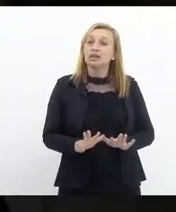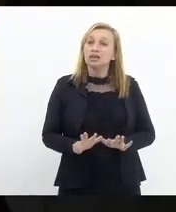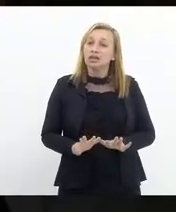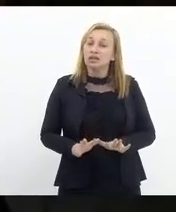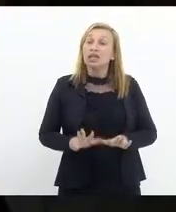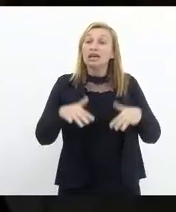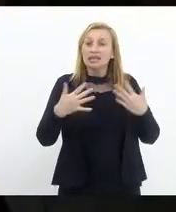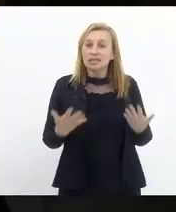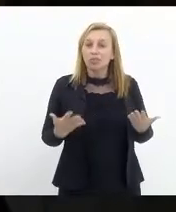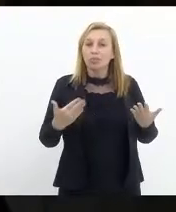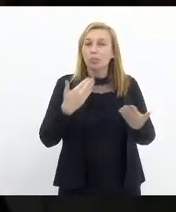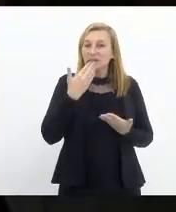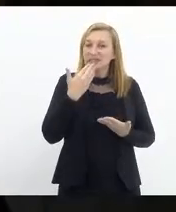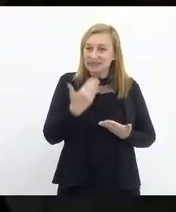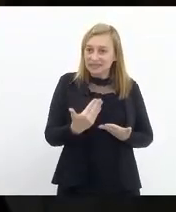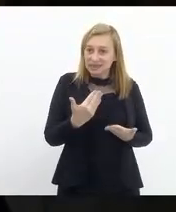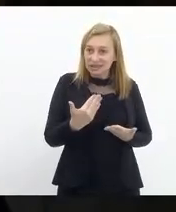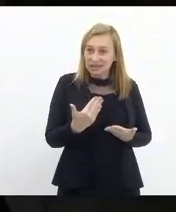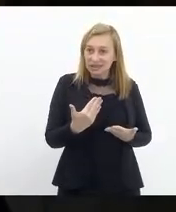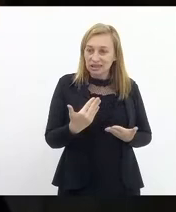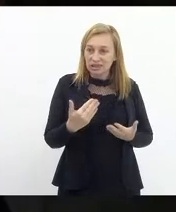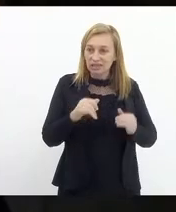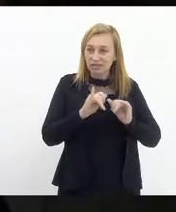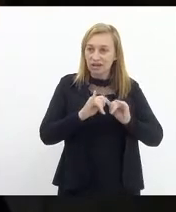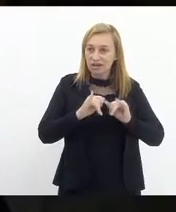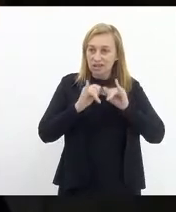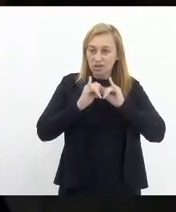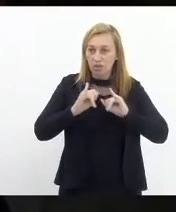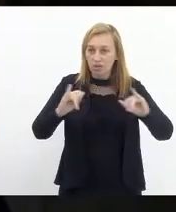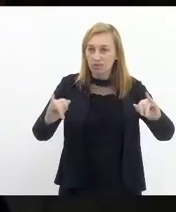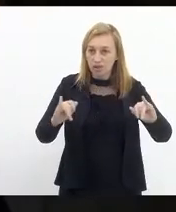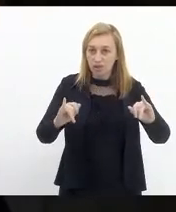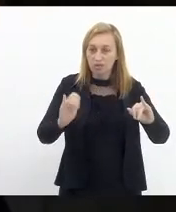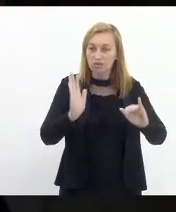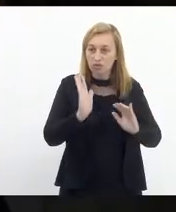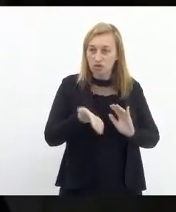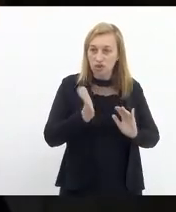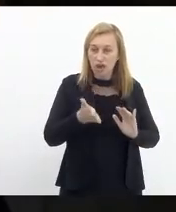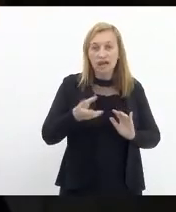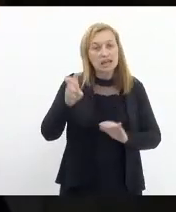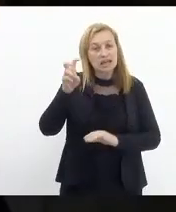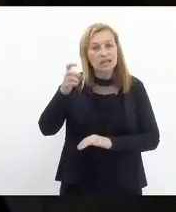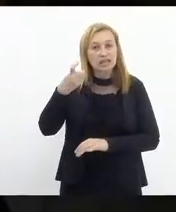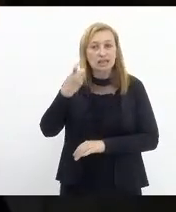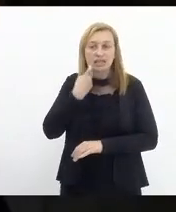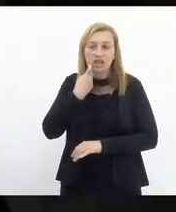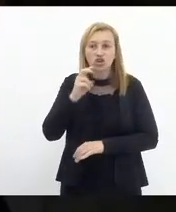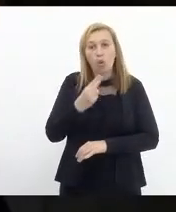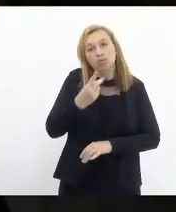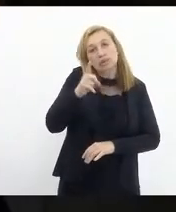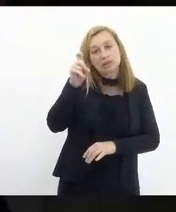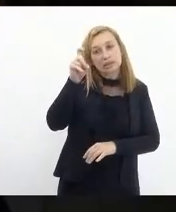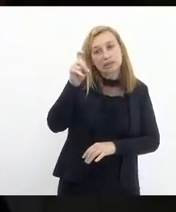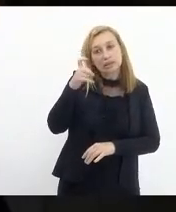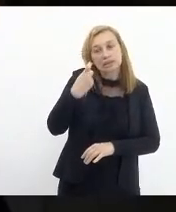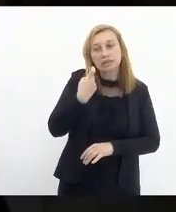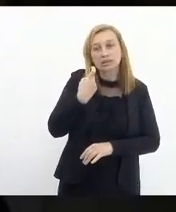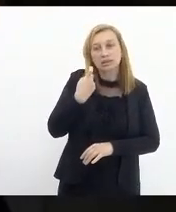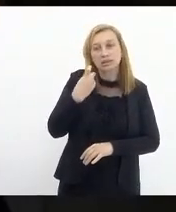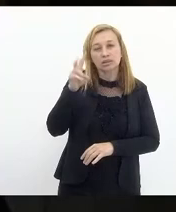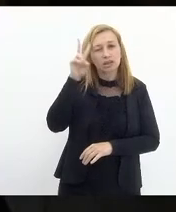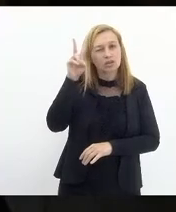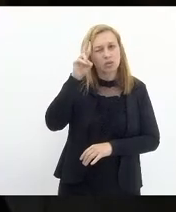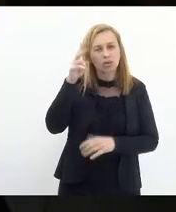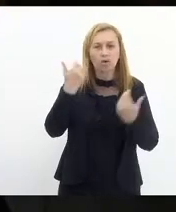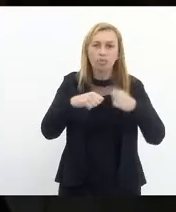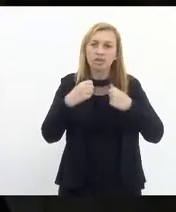Então, vou pedir que faça a publicação ou segunda, ou sexta ou segunda. Eu preciso que seja até a